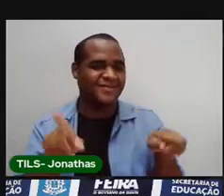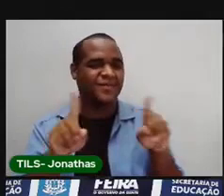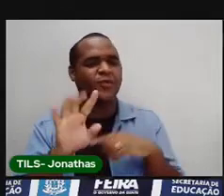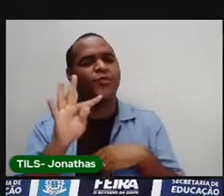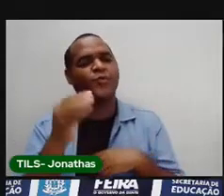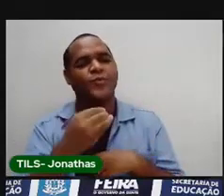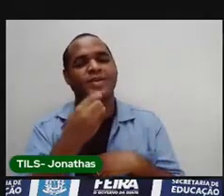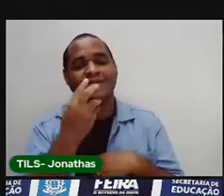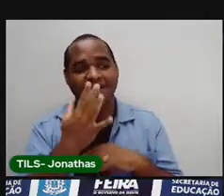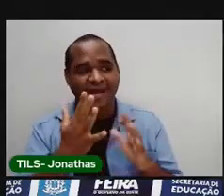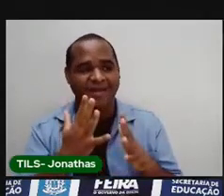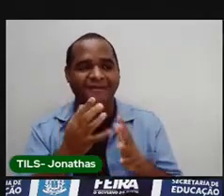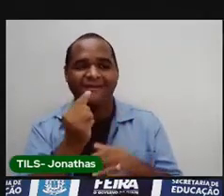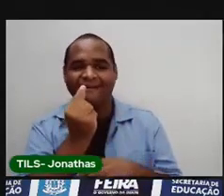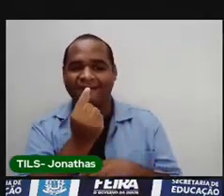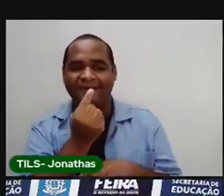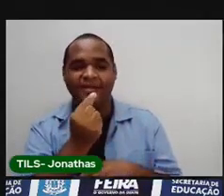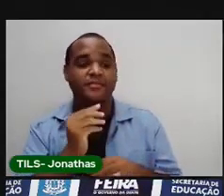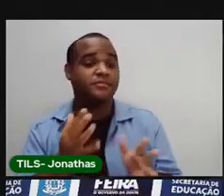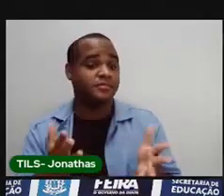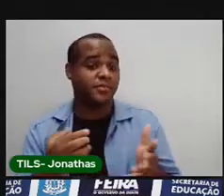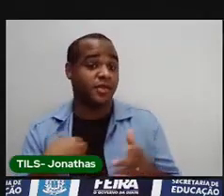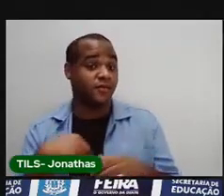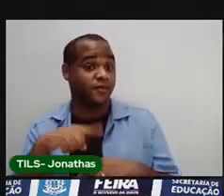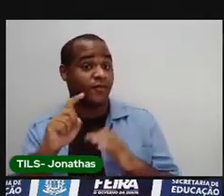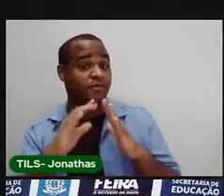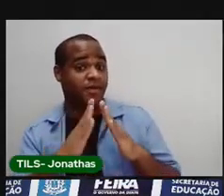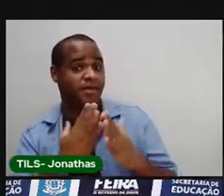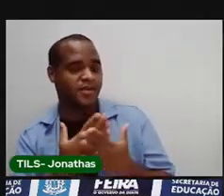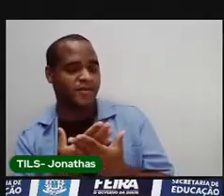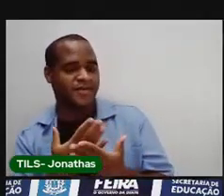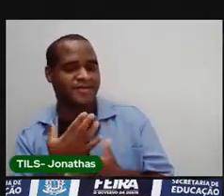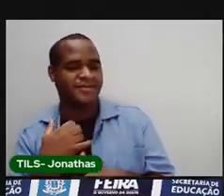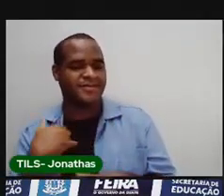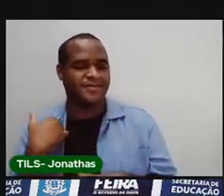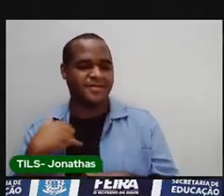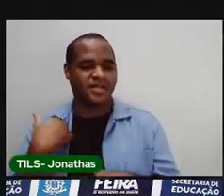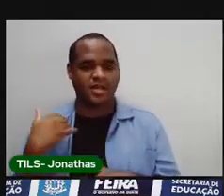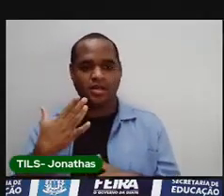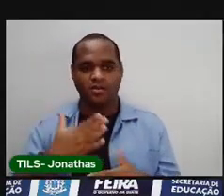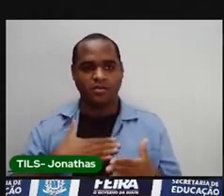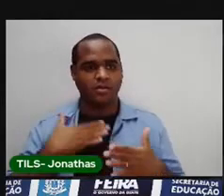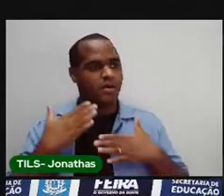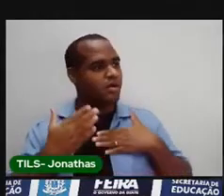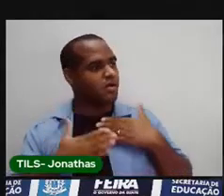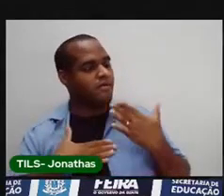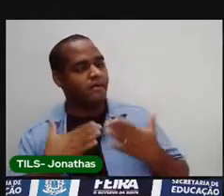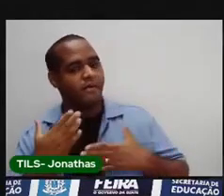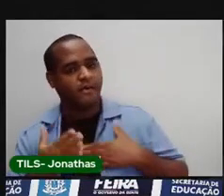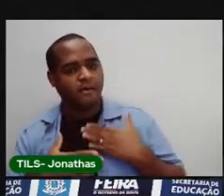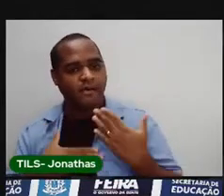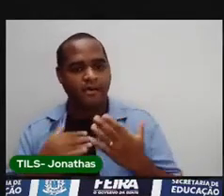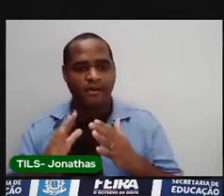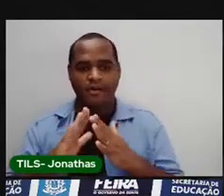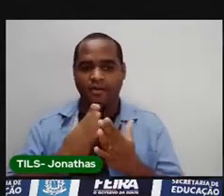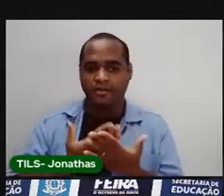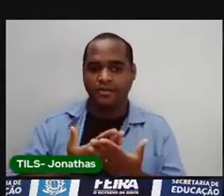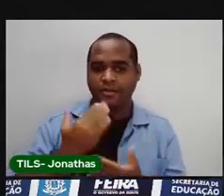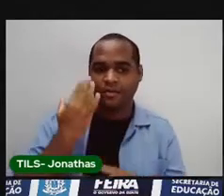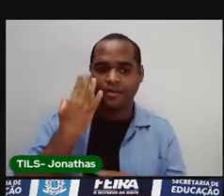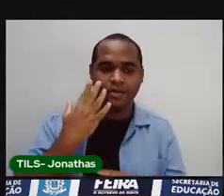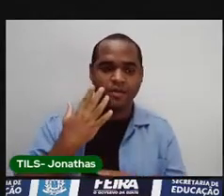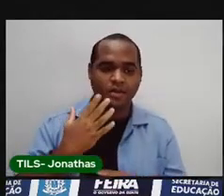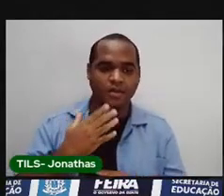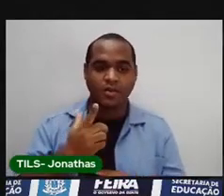janelinha. De quando eu fui pra escola maior. E eu fiquei muito assustada. Quando eu saí da escola pequena.